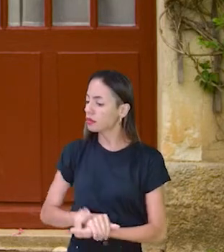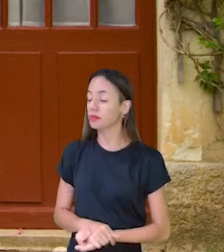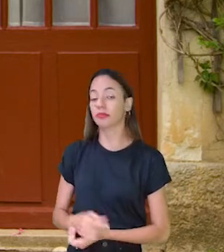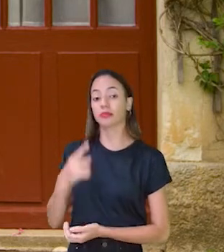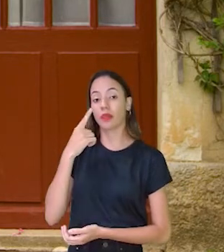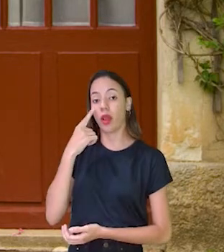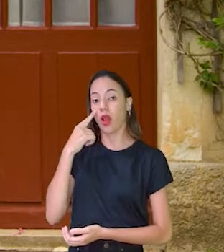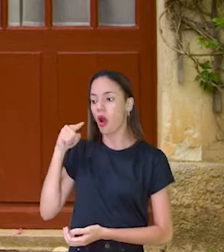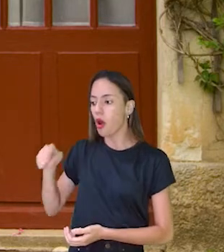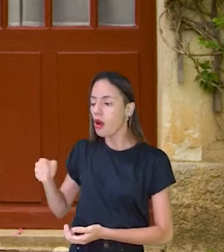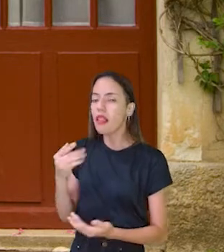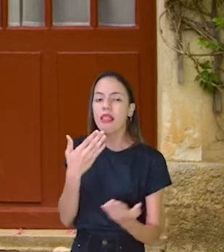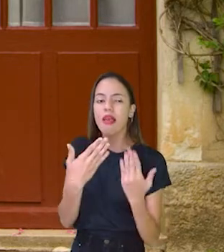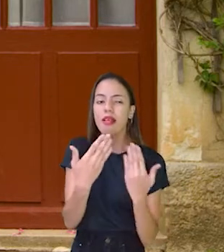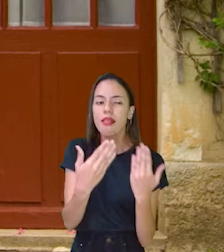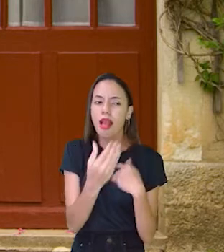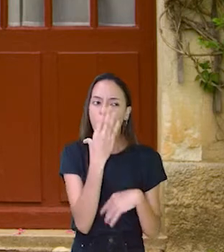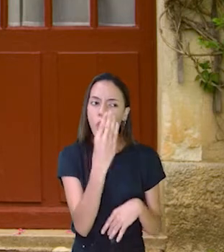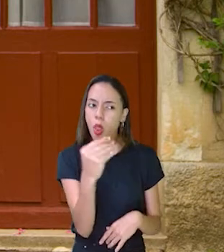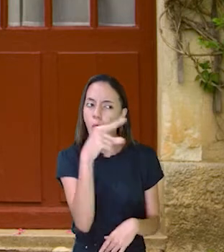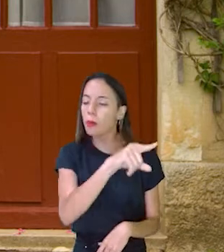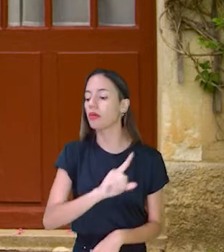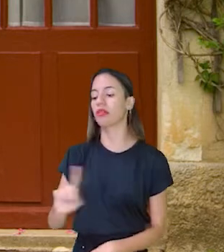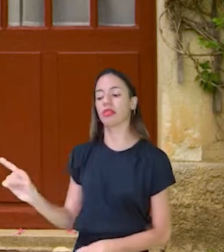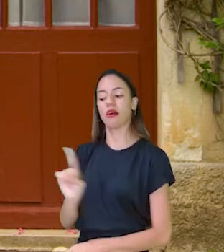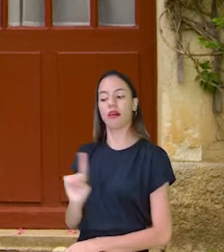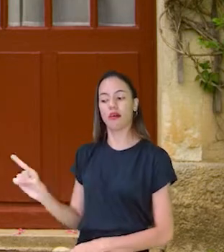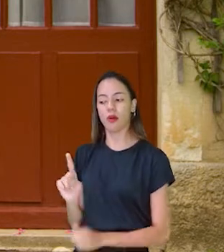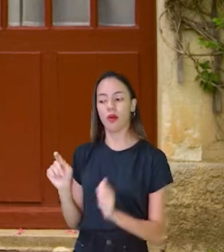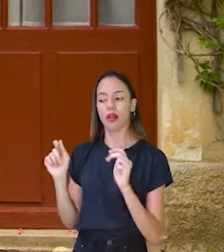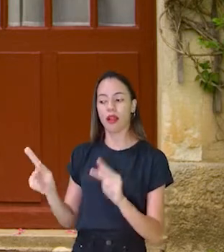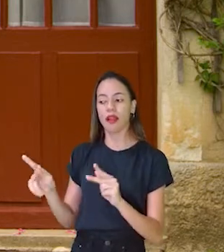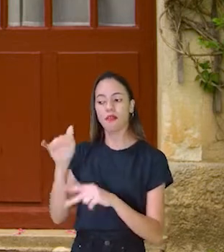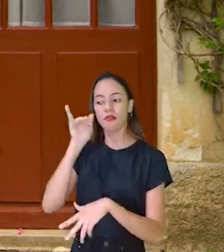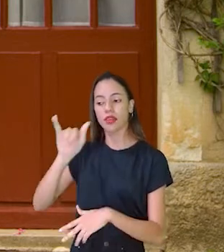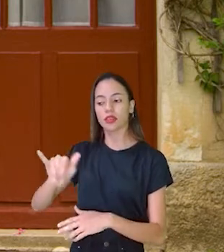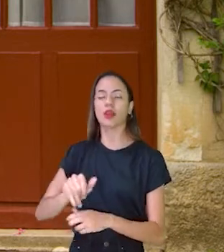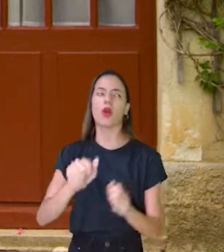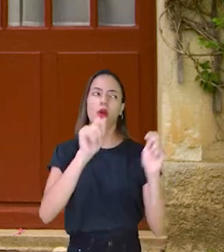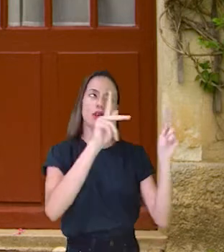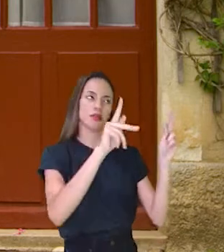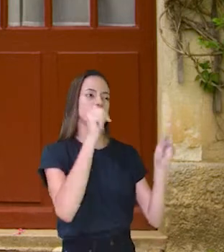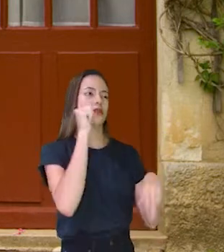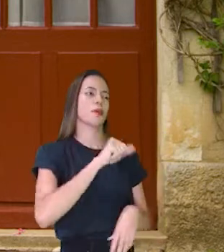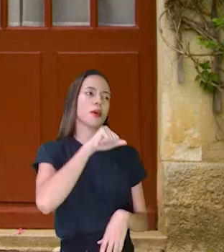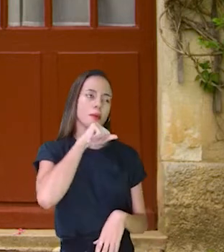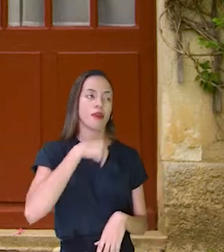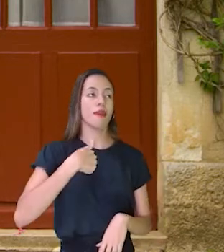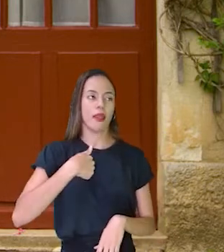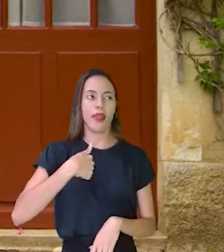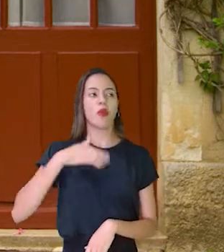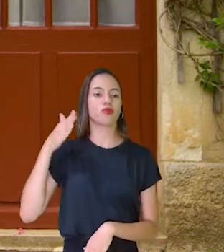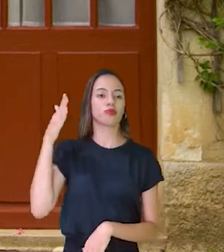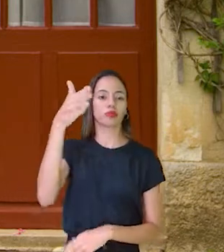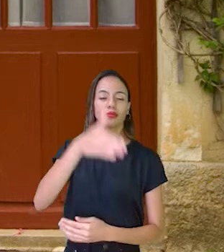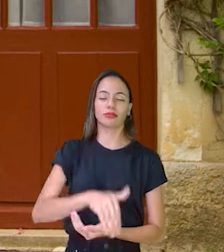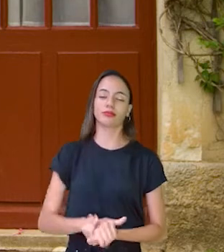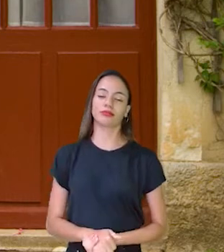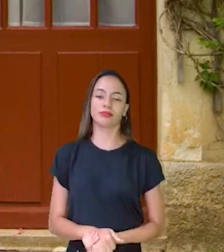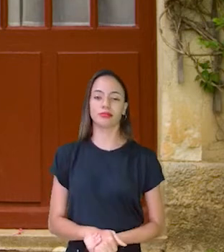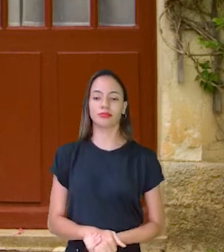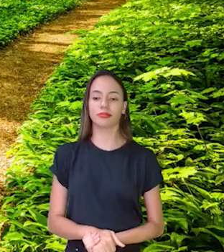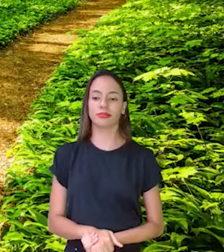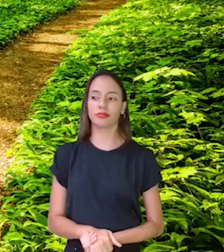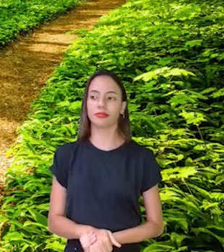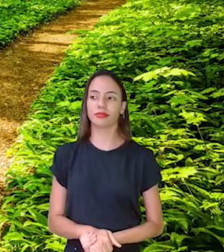nada de ficar conversando com ele, tá bom? Entendi mamãe, eu vou. E assim, ó,